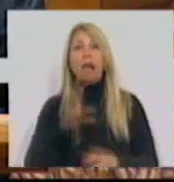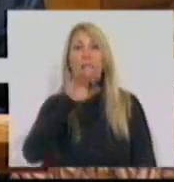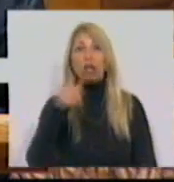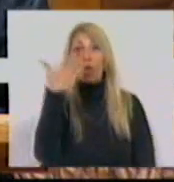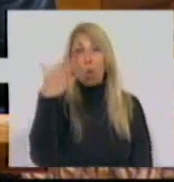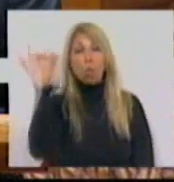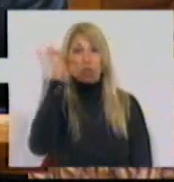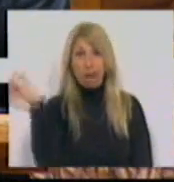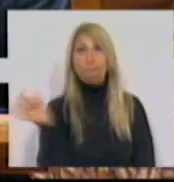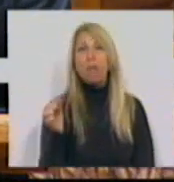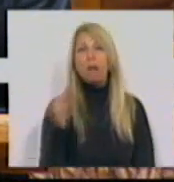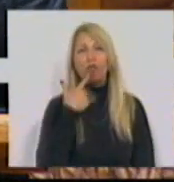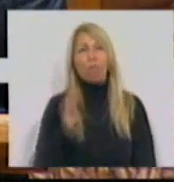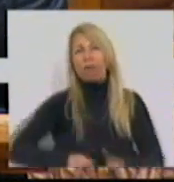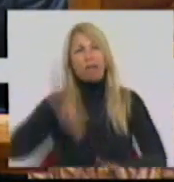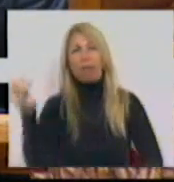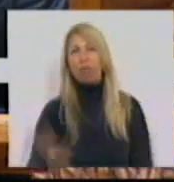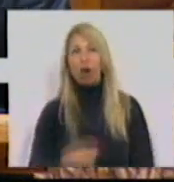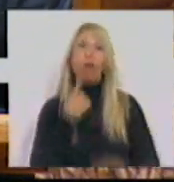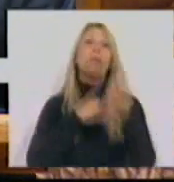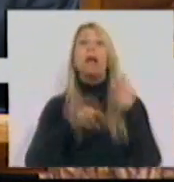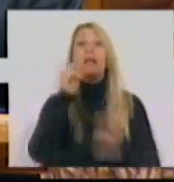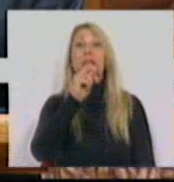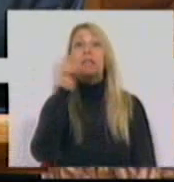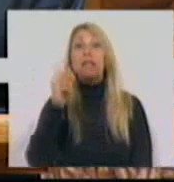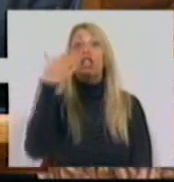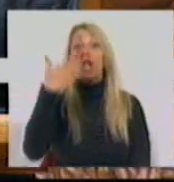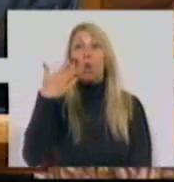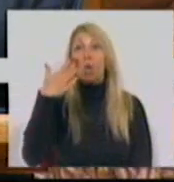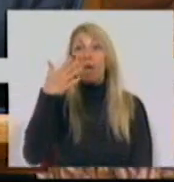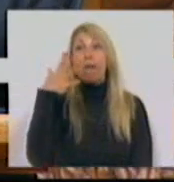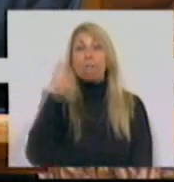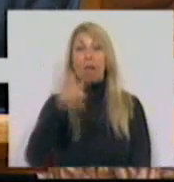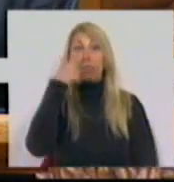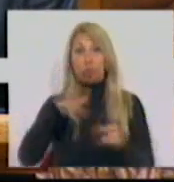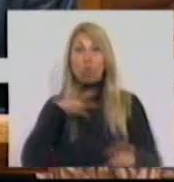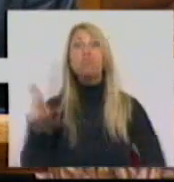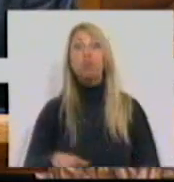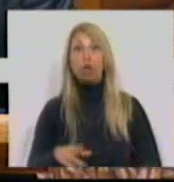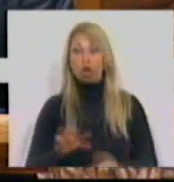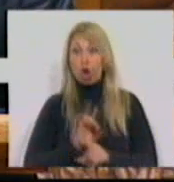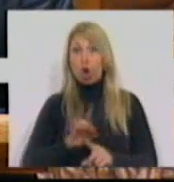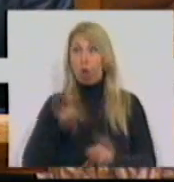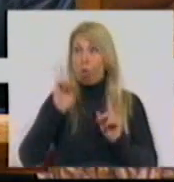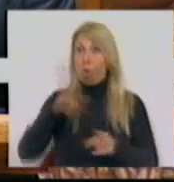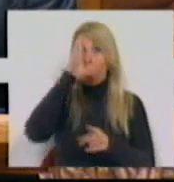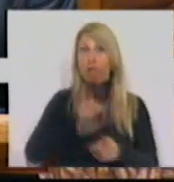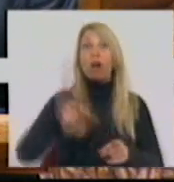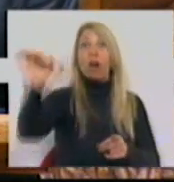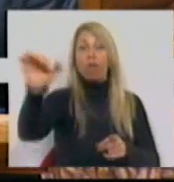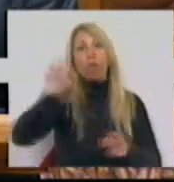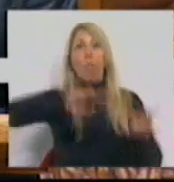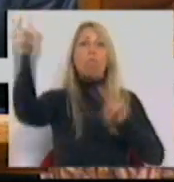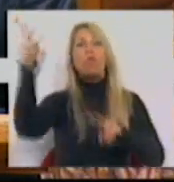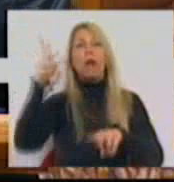estar melhor. Perguntem aos 330 portugueses que todos os dias, desde o início do vosso mandato, emigraram se o país